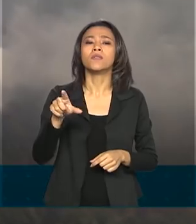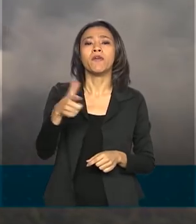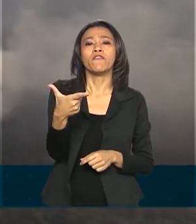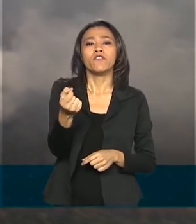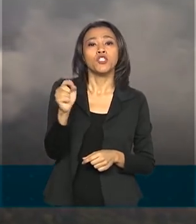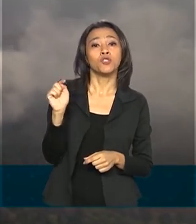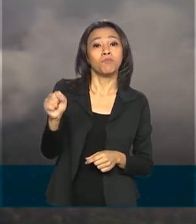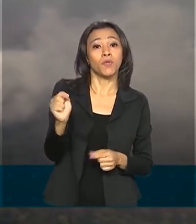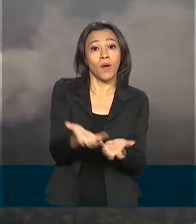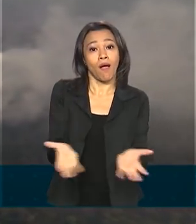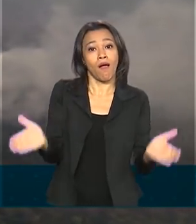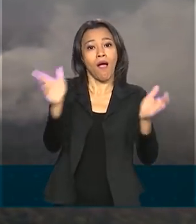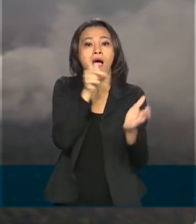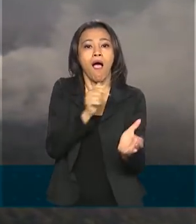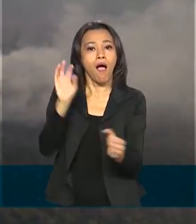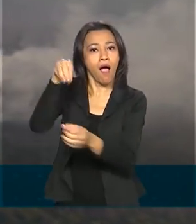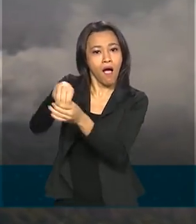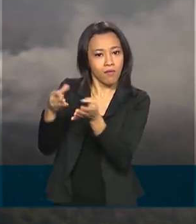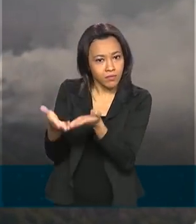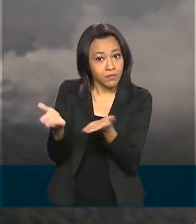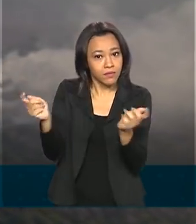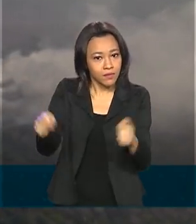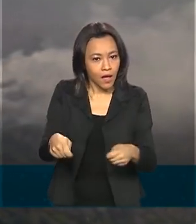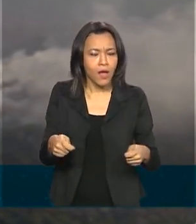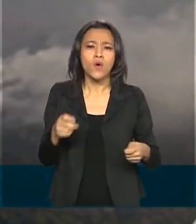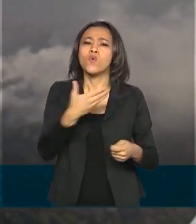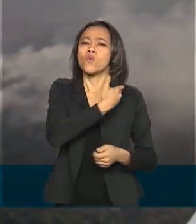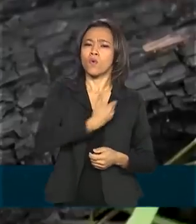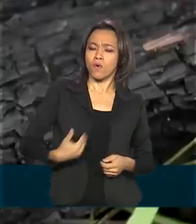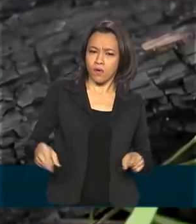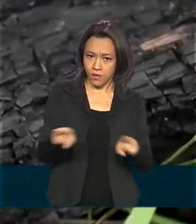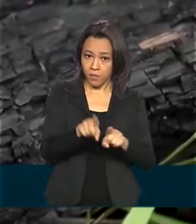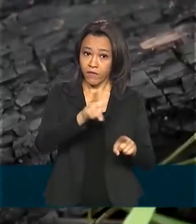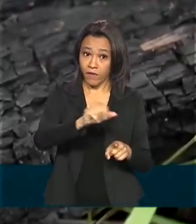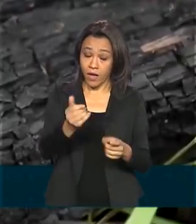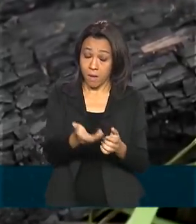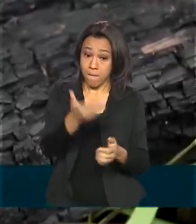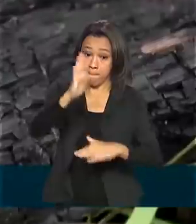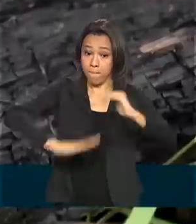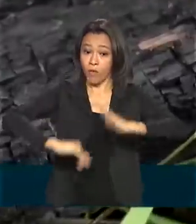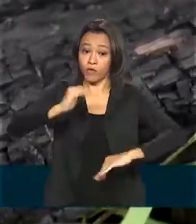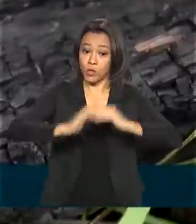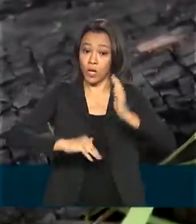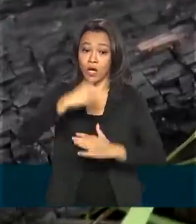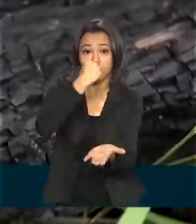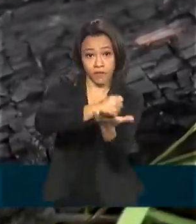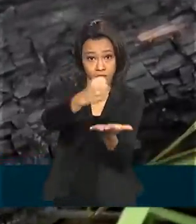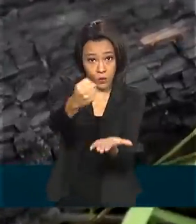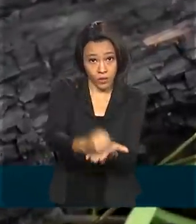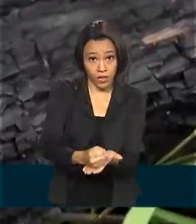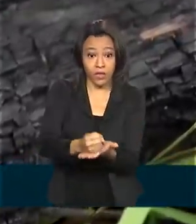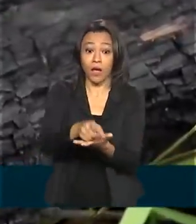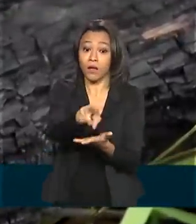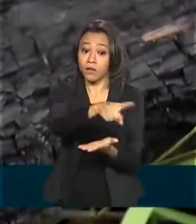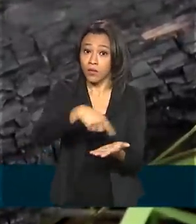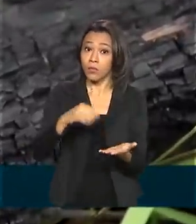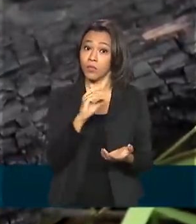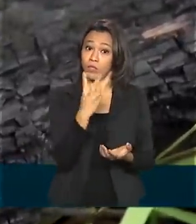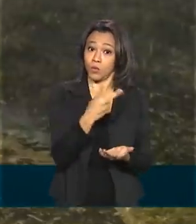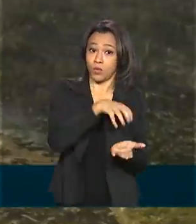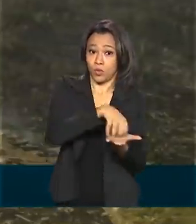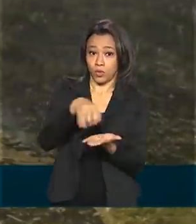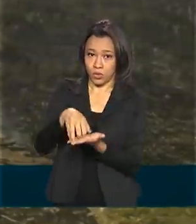20 mil caixas d'água. O governo também vai aumentar o número de brigadistas contratados pelo Ibama e ICMBio